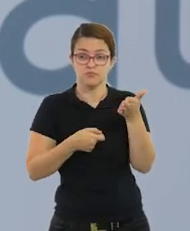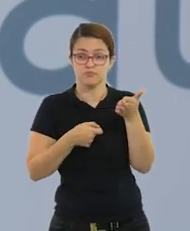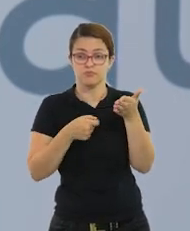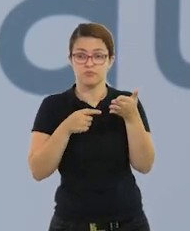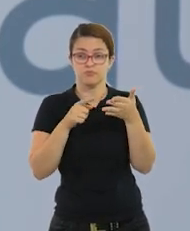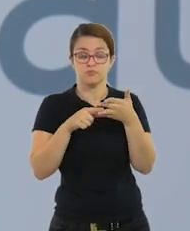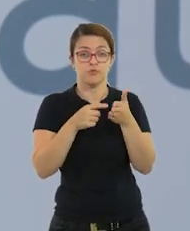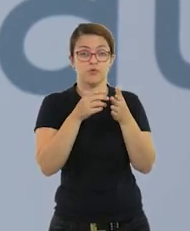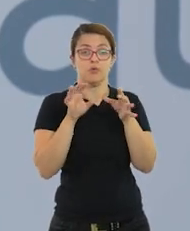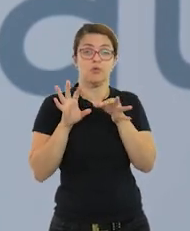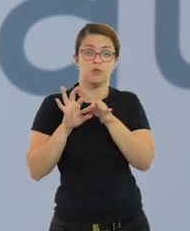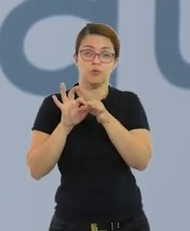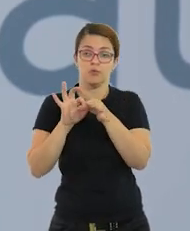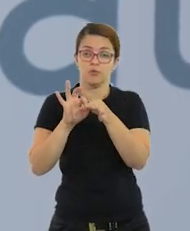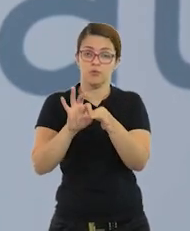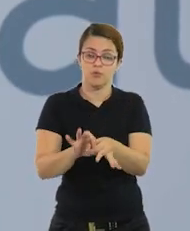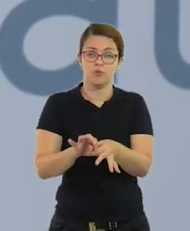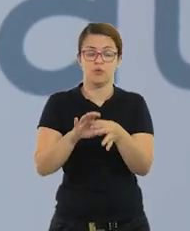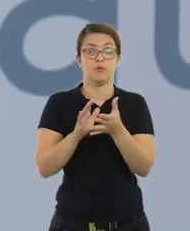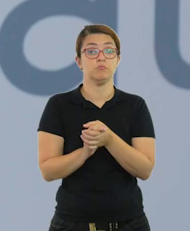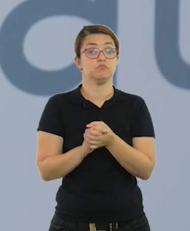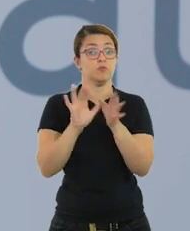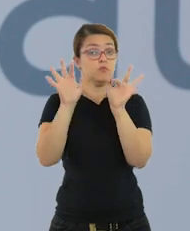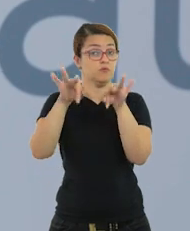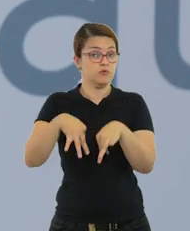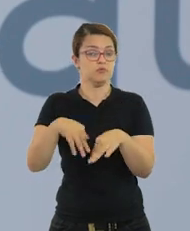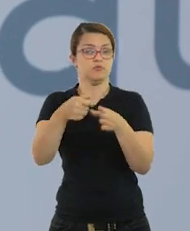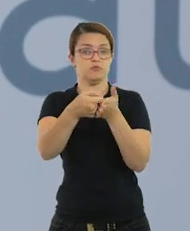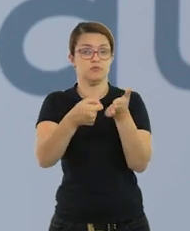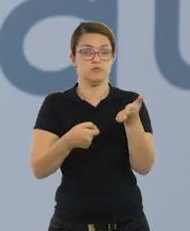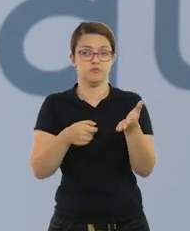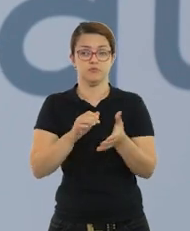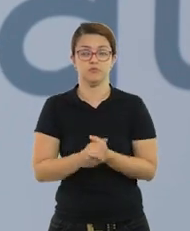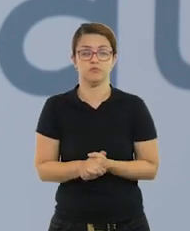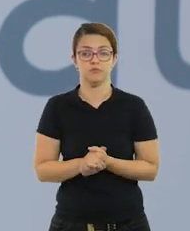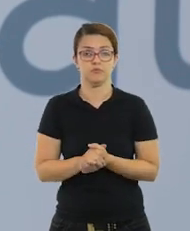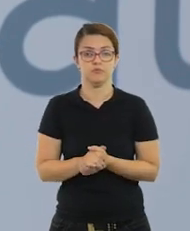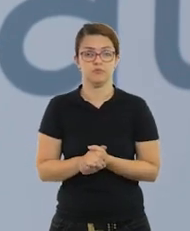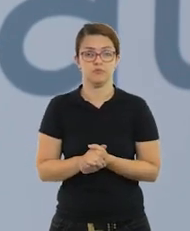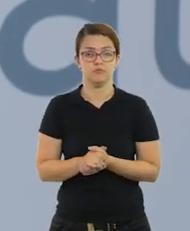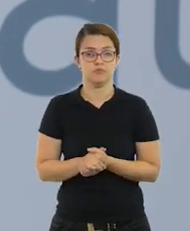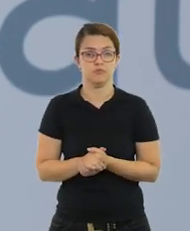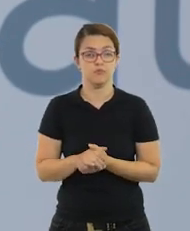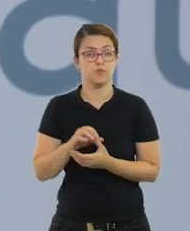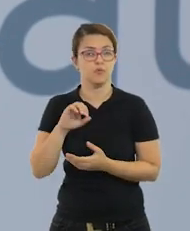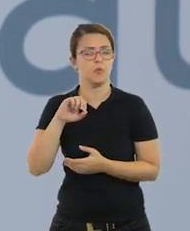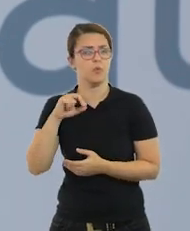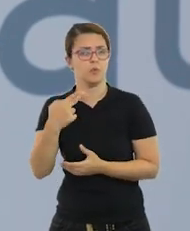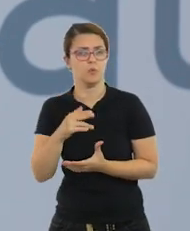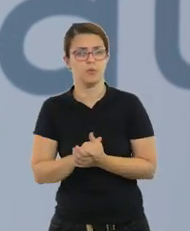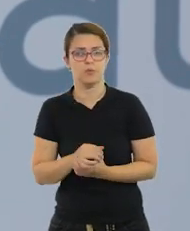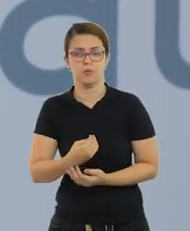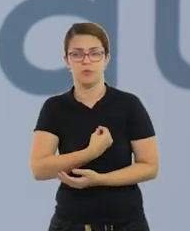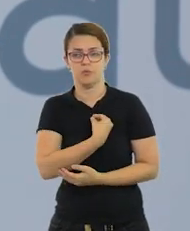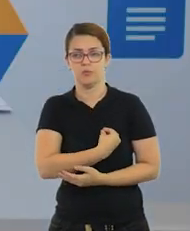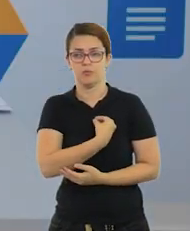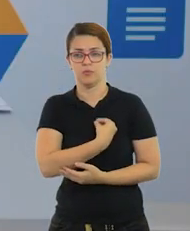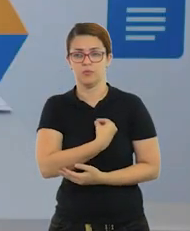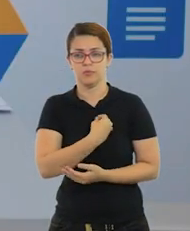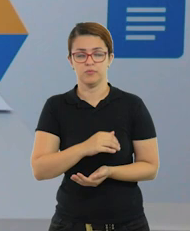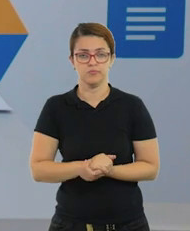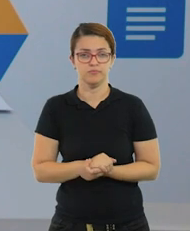introdução, o contexto e o desfecho desse texto. Hoje vocês vão fazer um relato